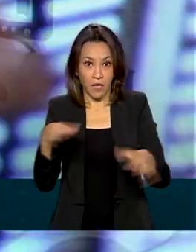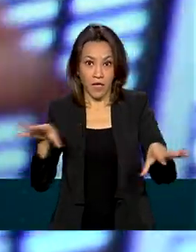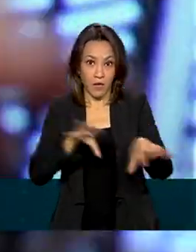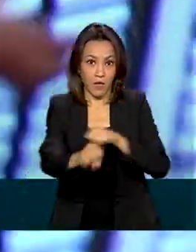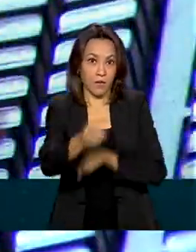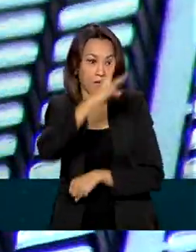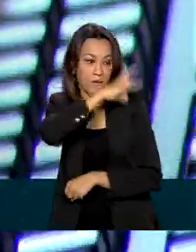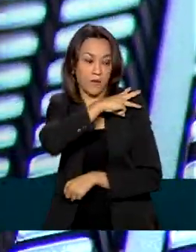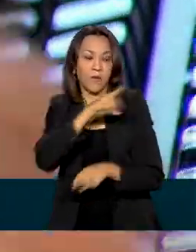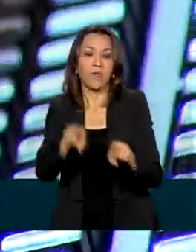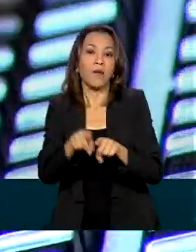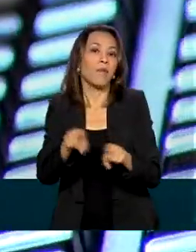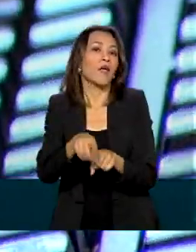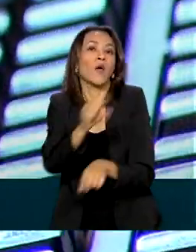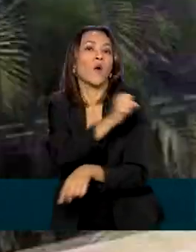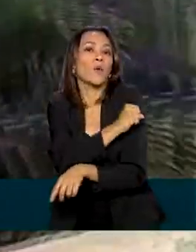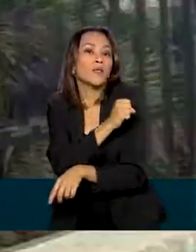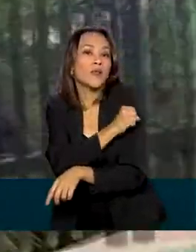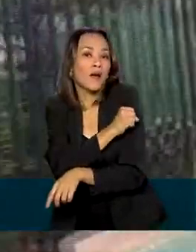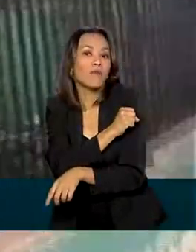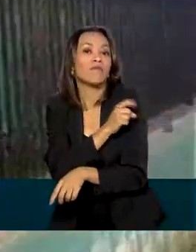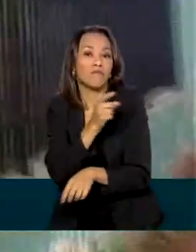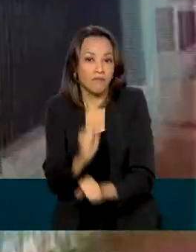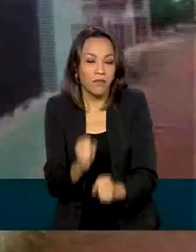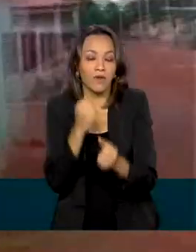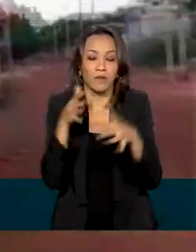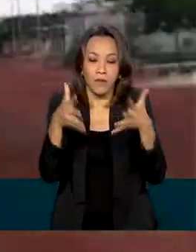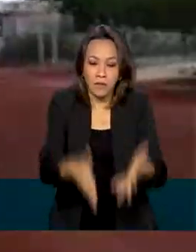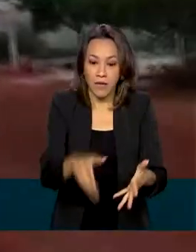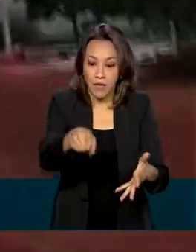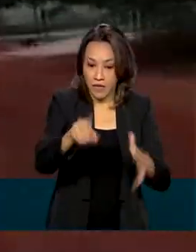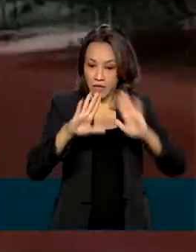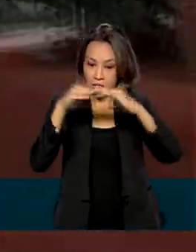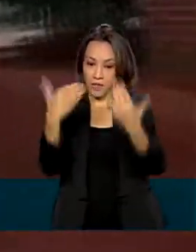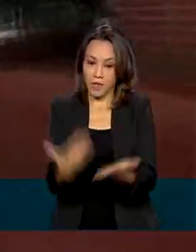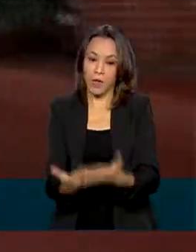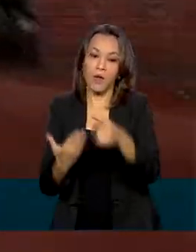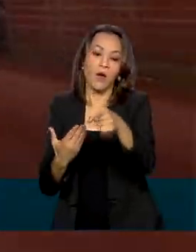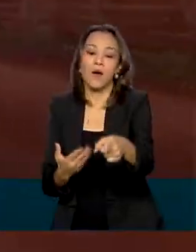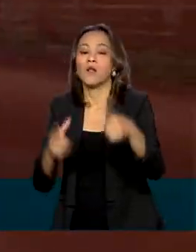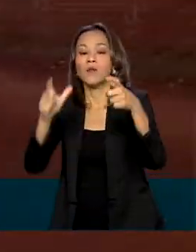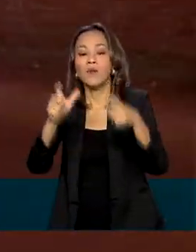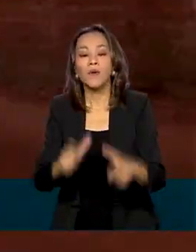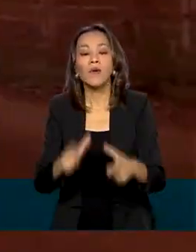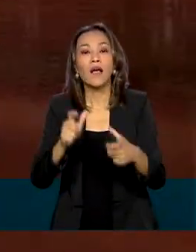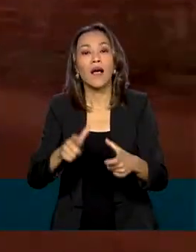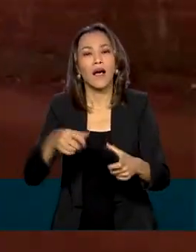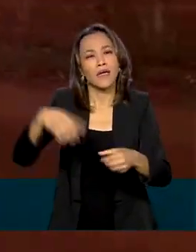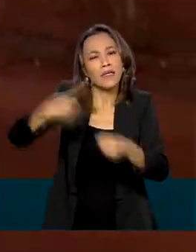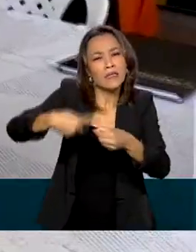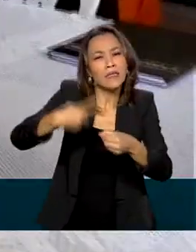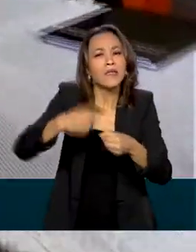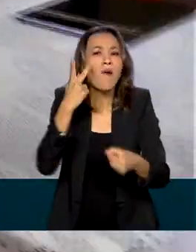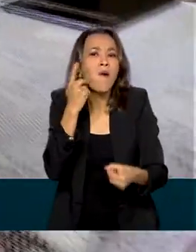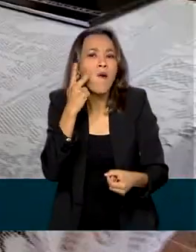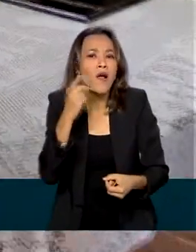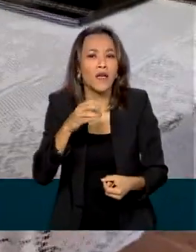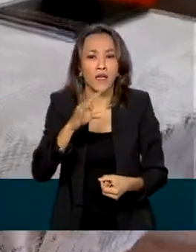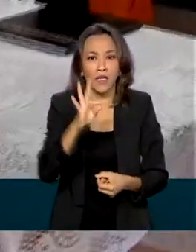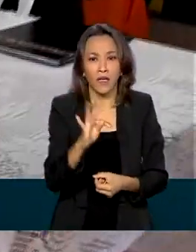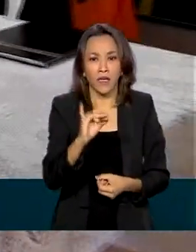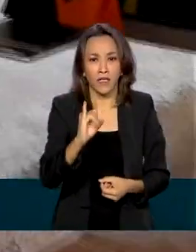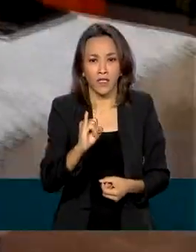8º e 9º ano do fundamental. Nesta escola da zona rural de Tianguá, no interior do Ceará, a